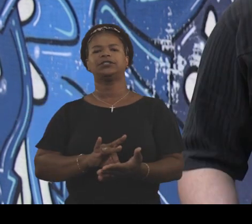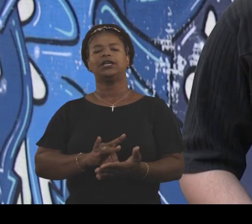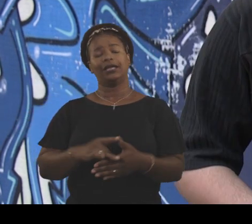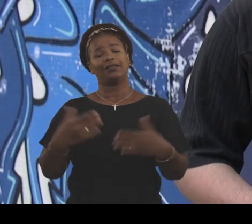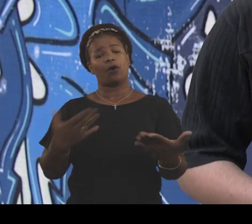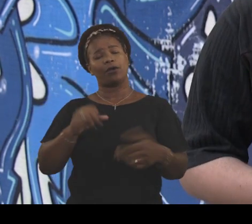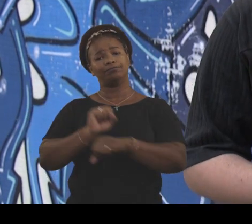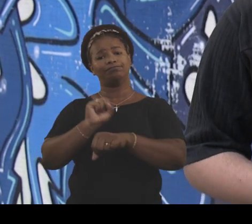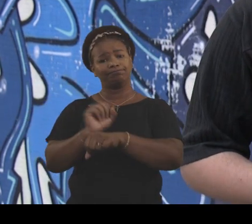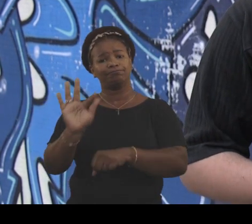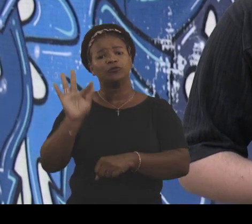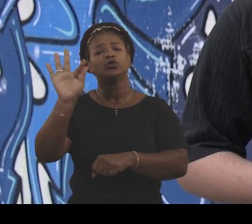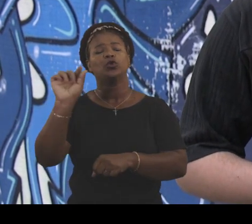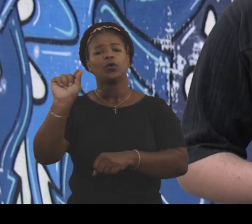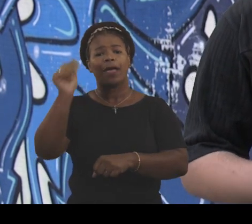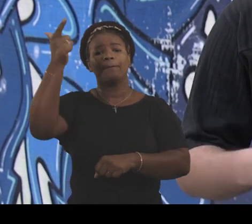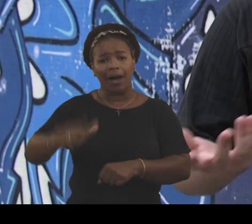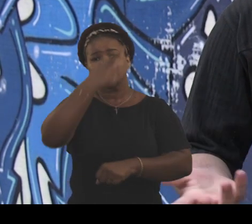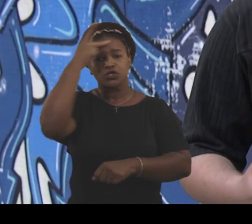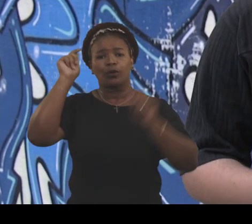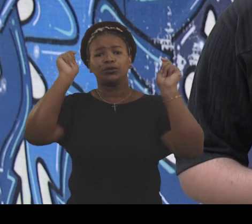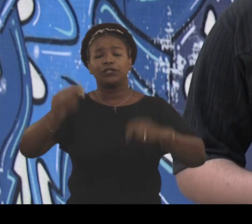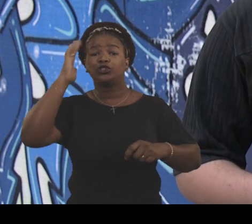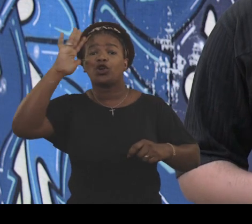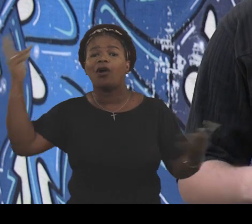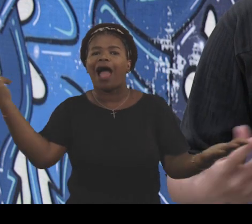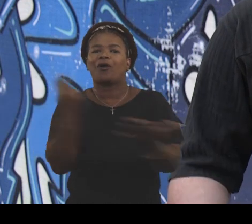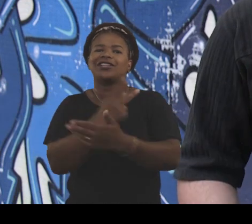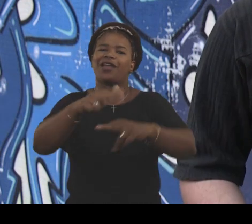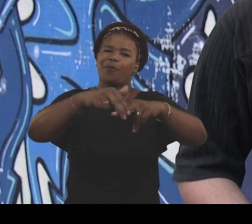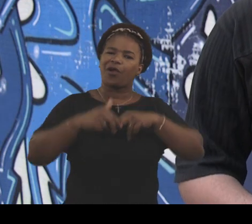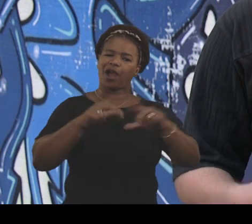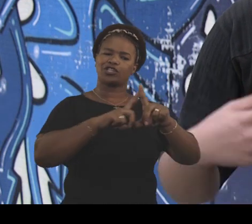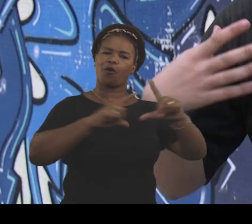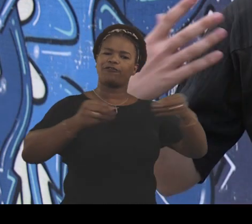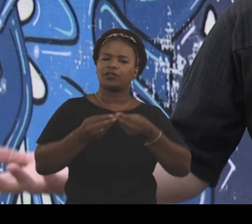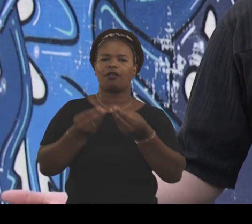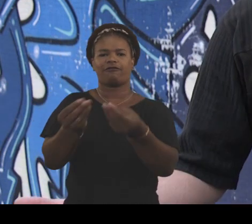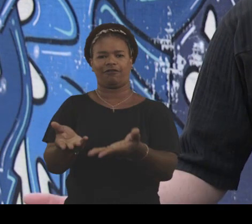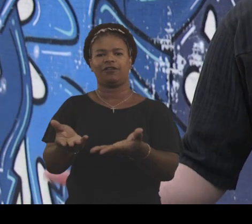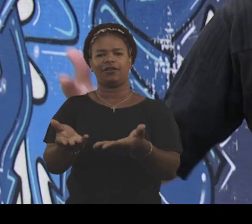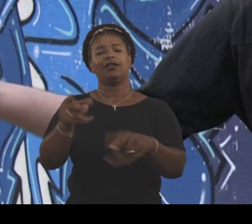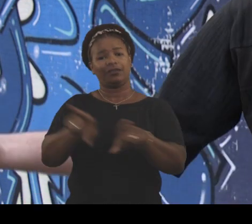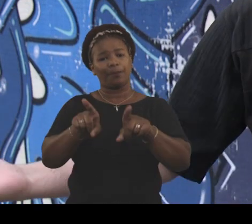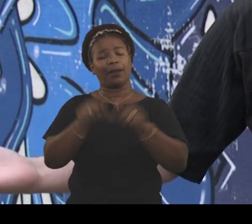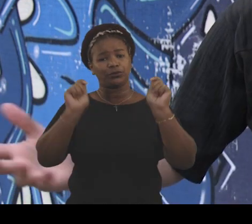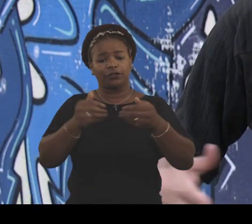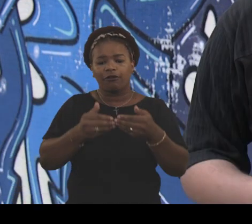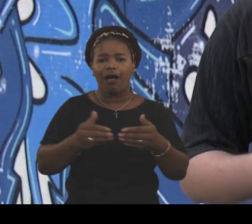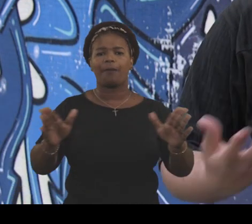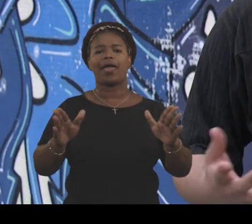enfim, no geral mesmo. Então, eu espero que mais pessoas consigam realizar sonhos providos pela